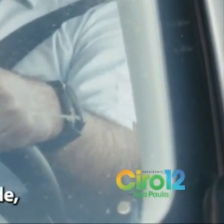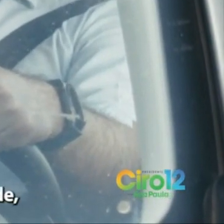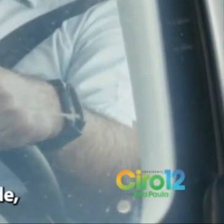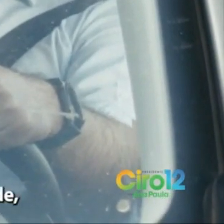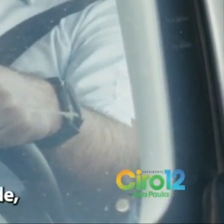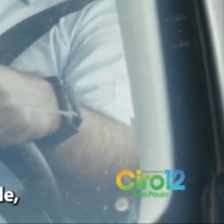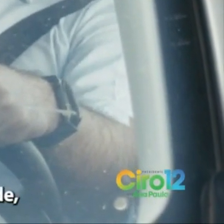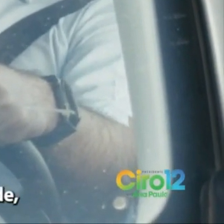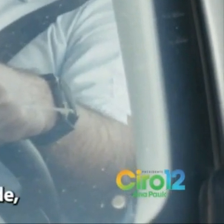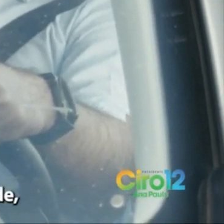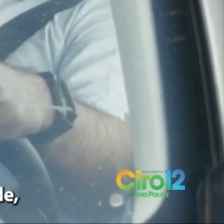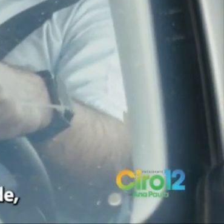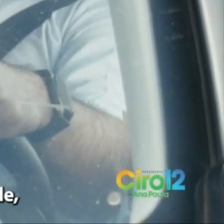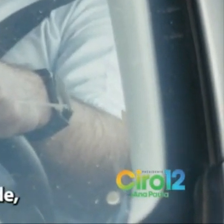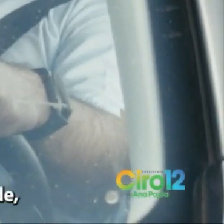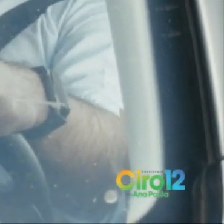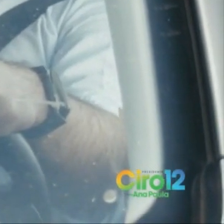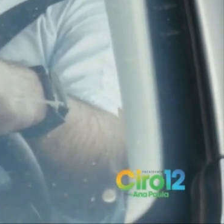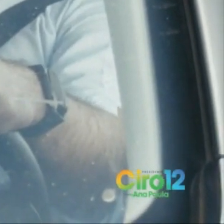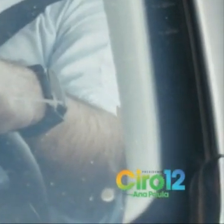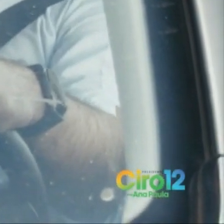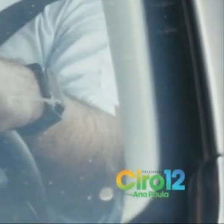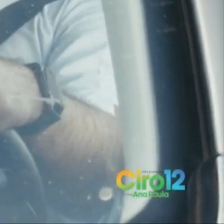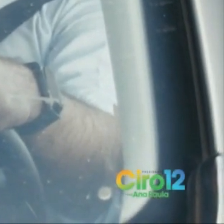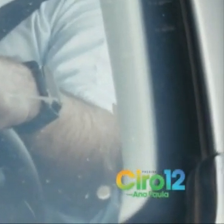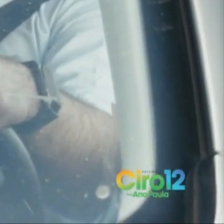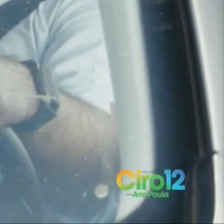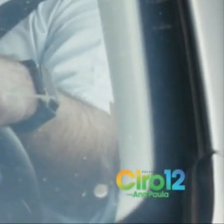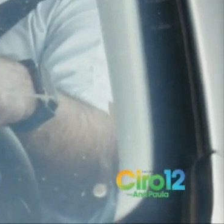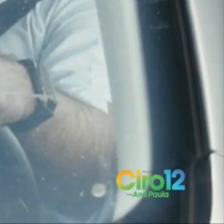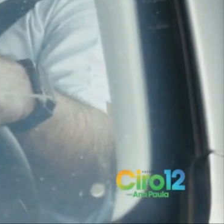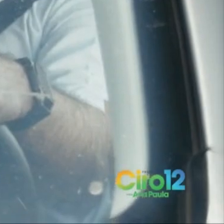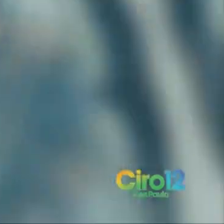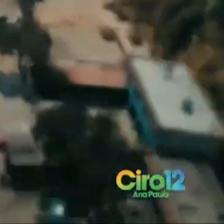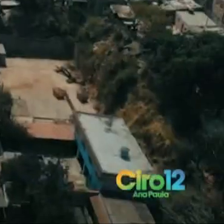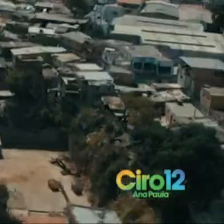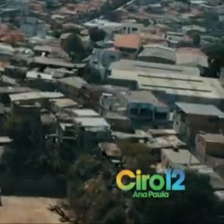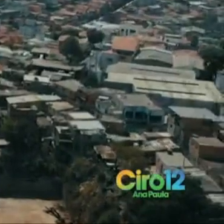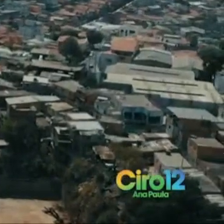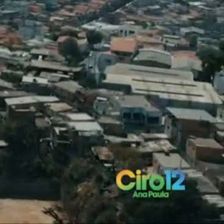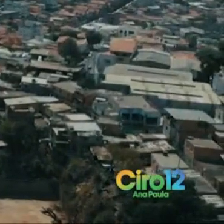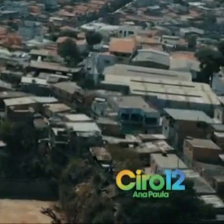Para fazer o Rodoanel virar uma realidade, vai ser uma honra te representar no Senado.